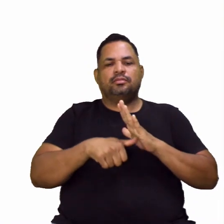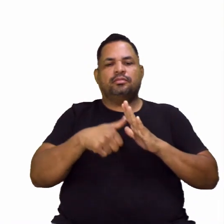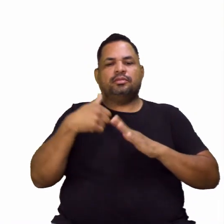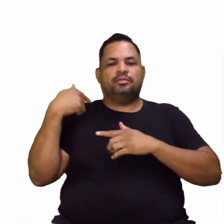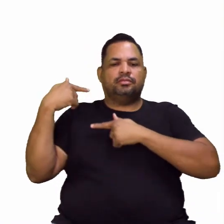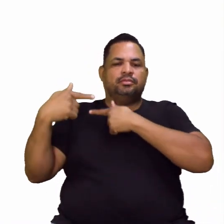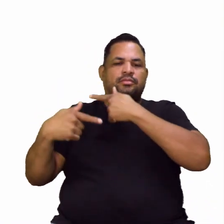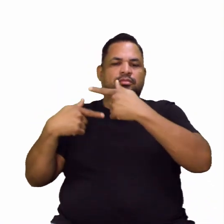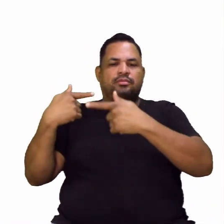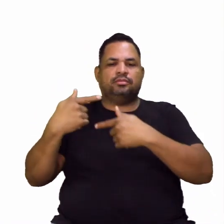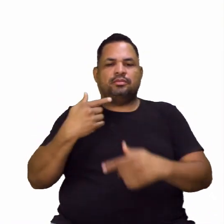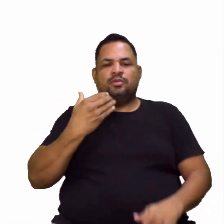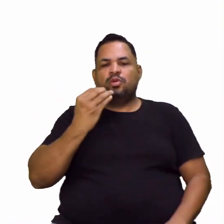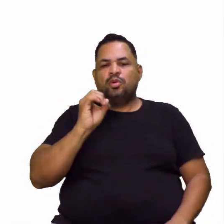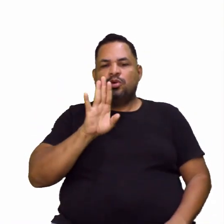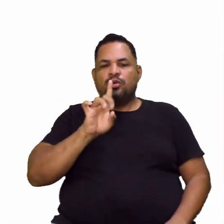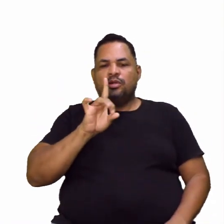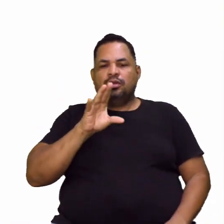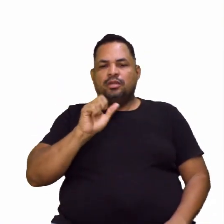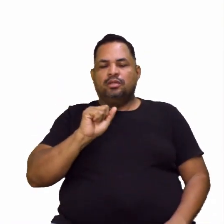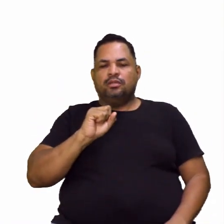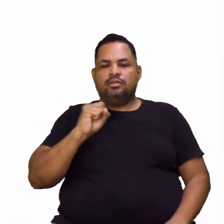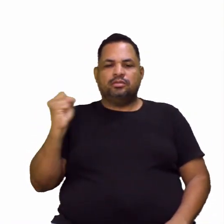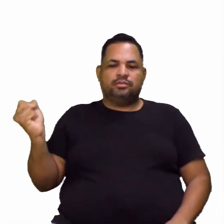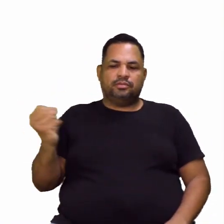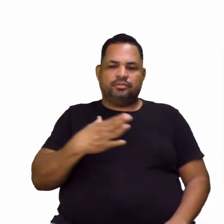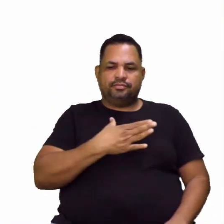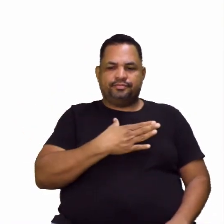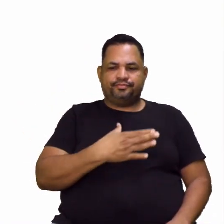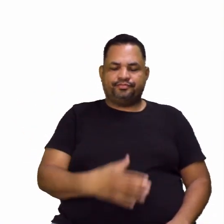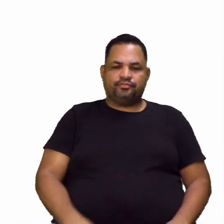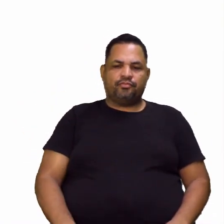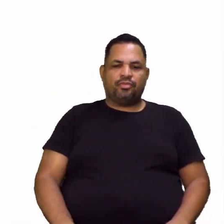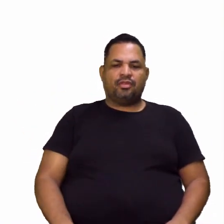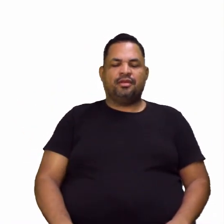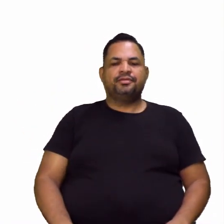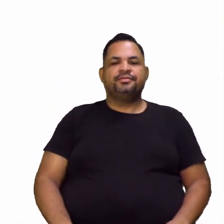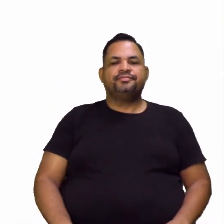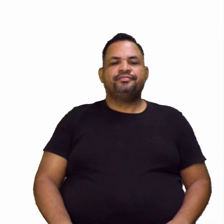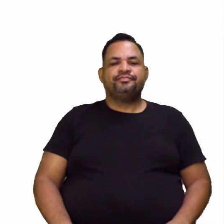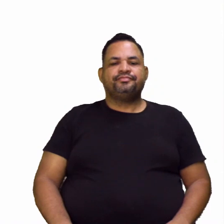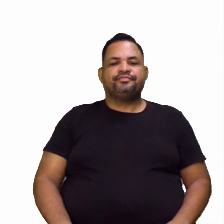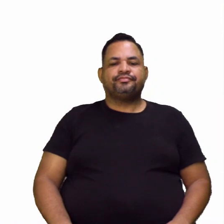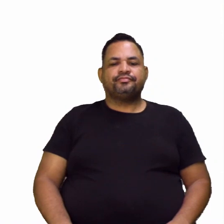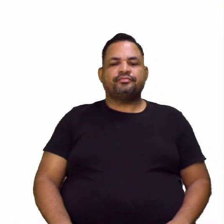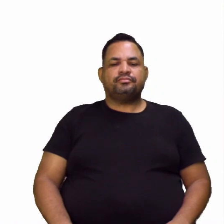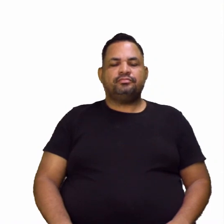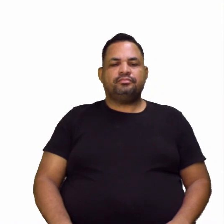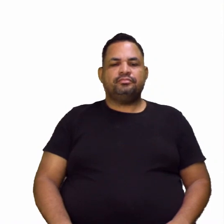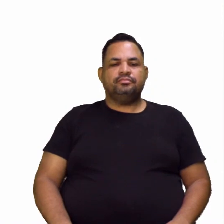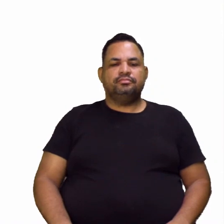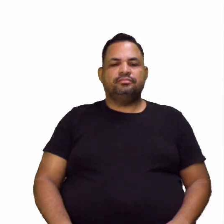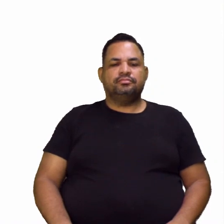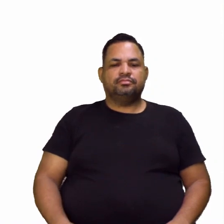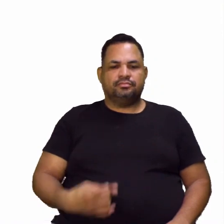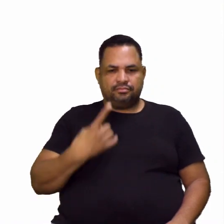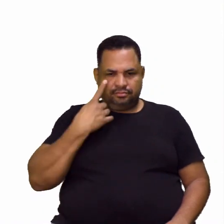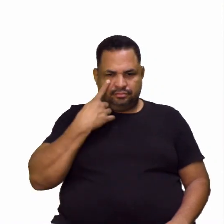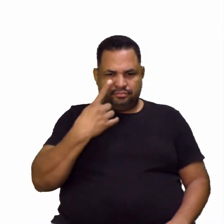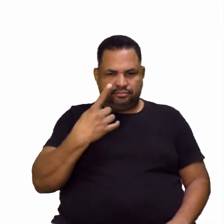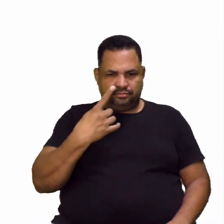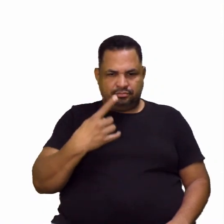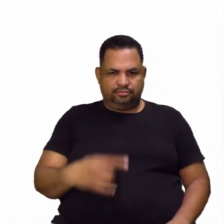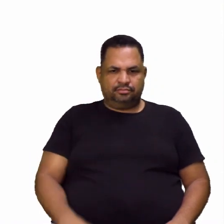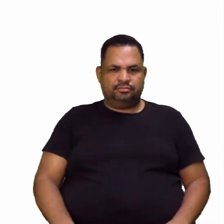ousadia e inovação. Então, Amadinha, vocês vão observar bem esta